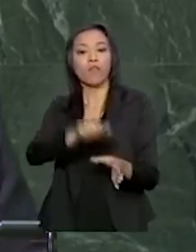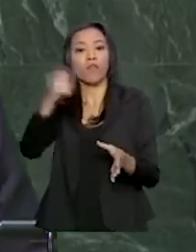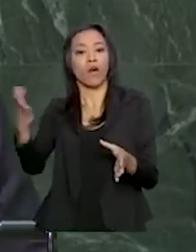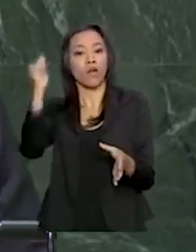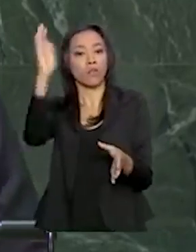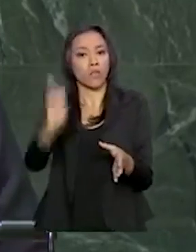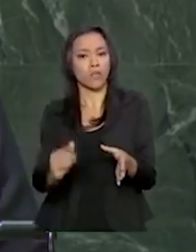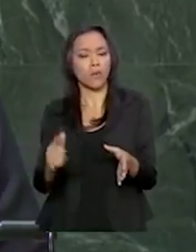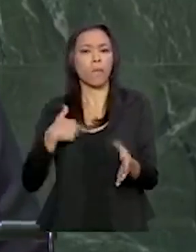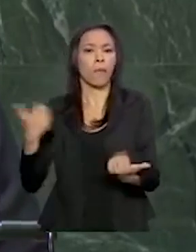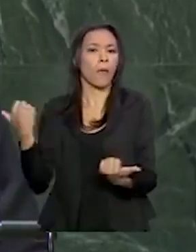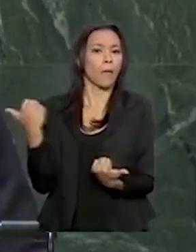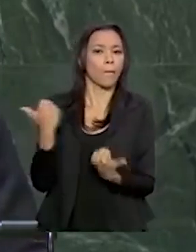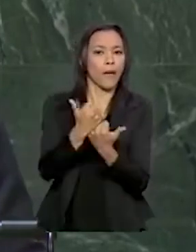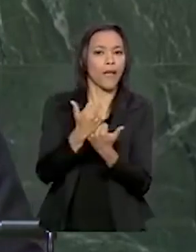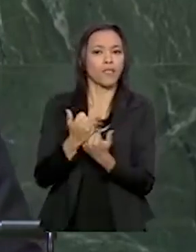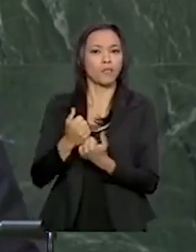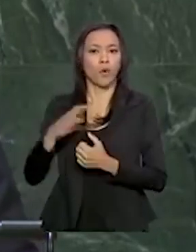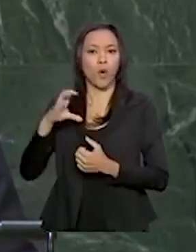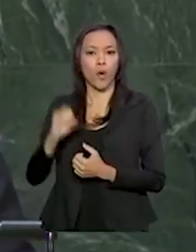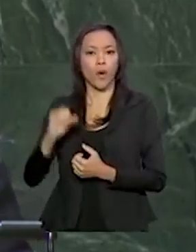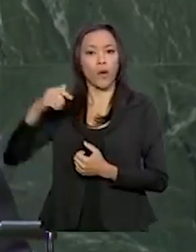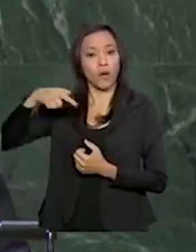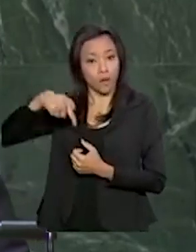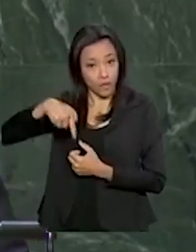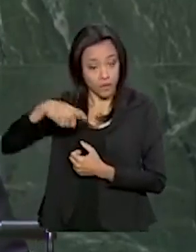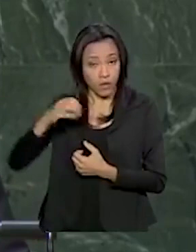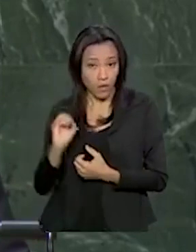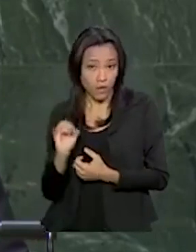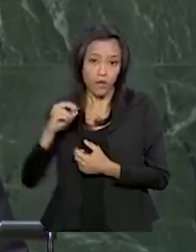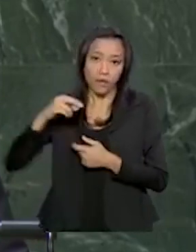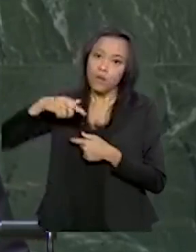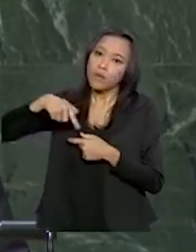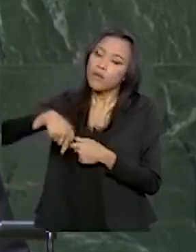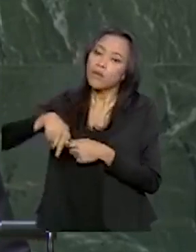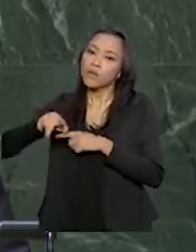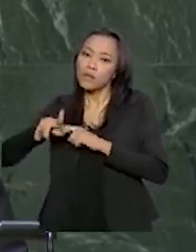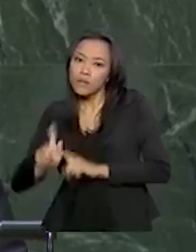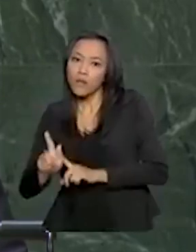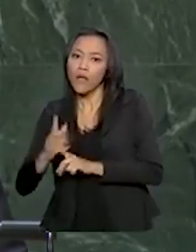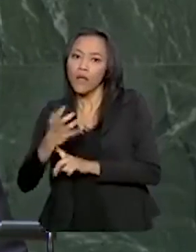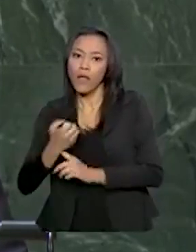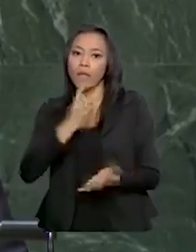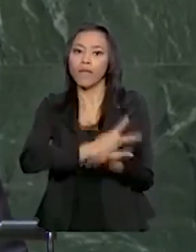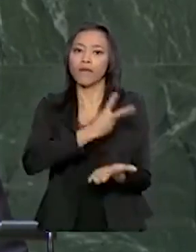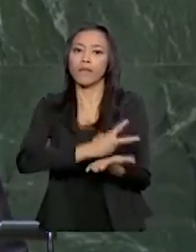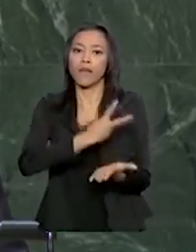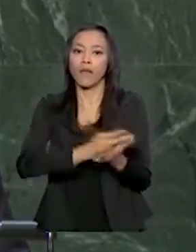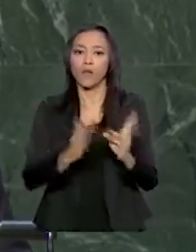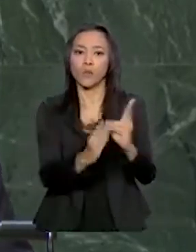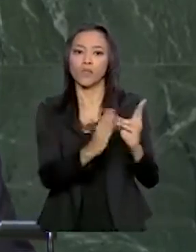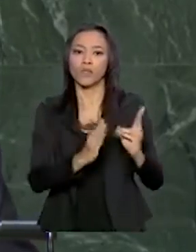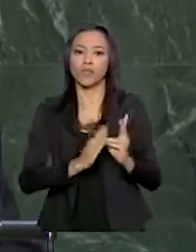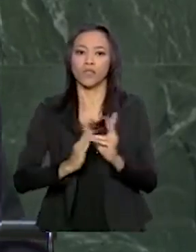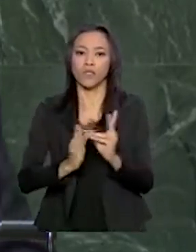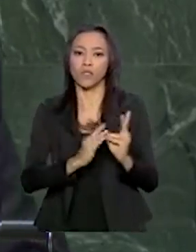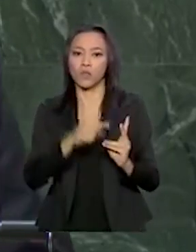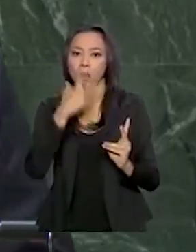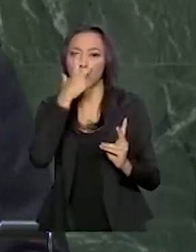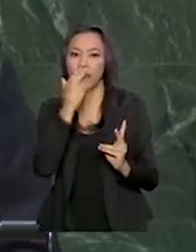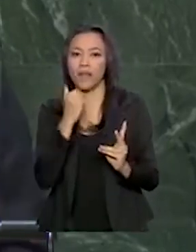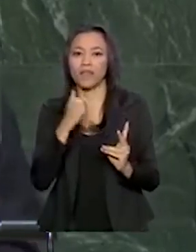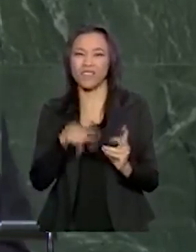apoiadas por ONGs, temo em tratar e manter nossos índios como verdadeiros homens das